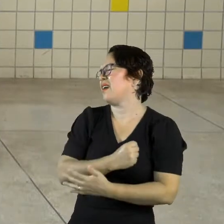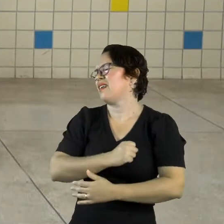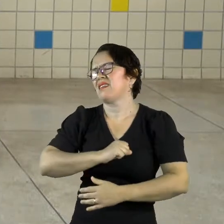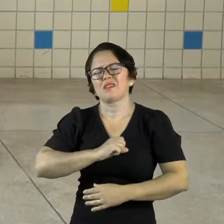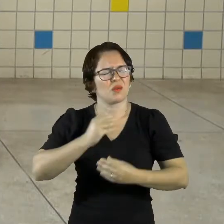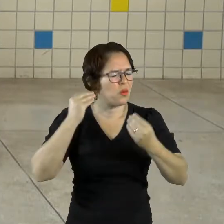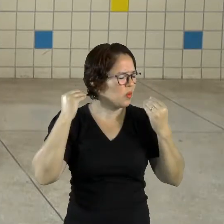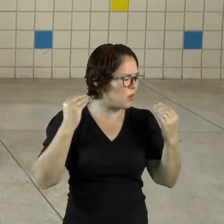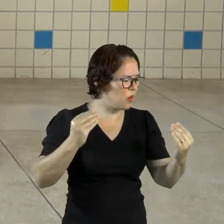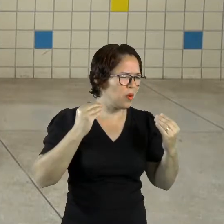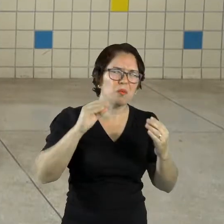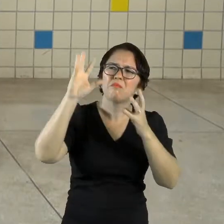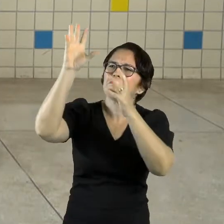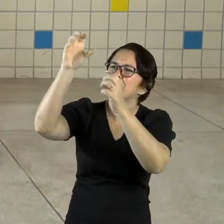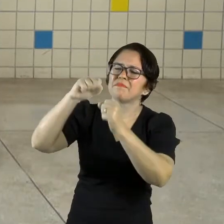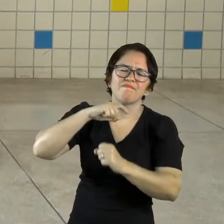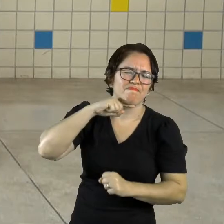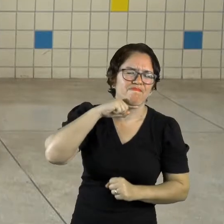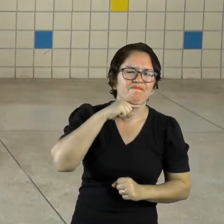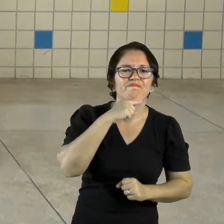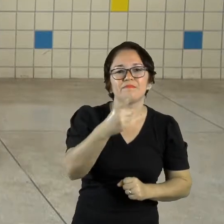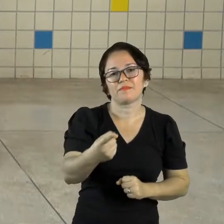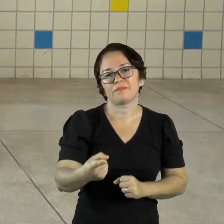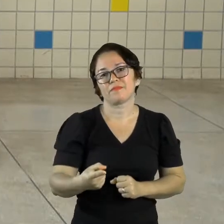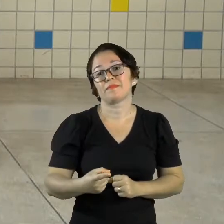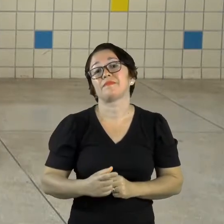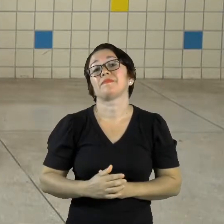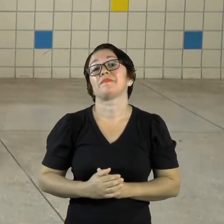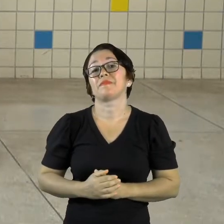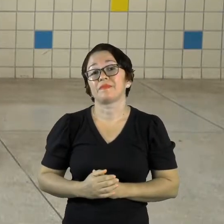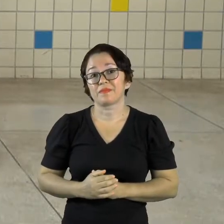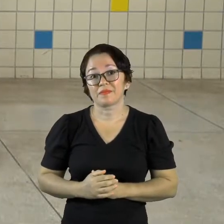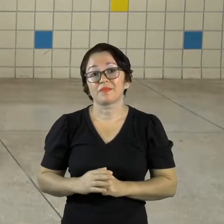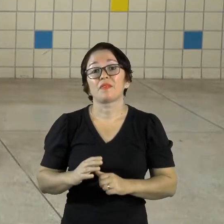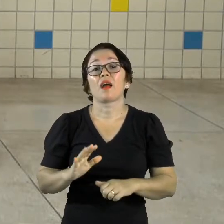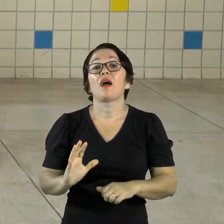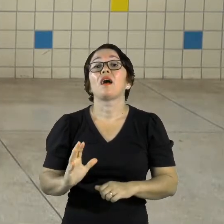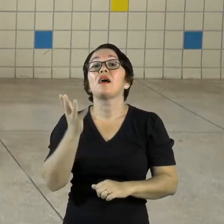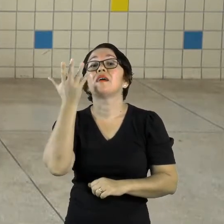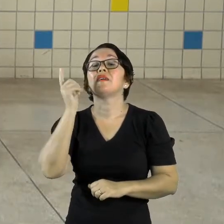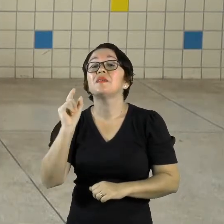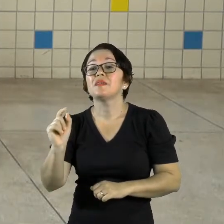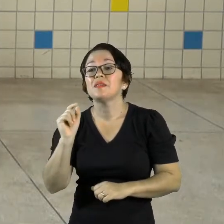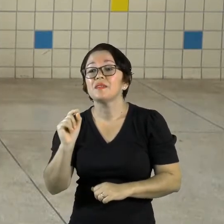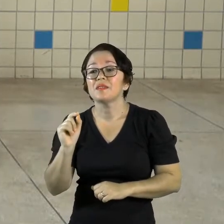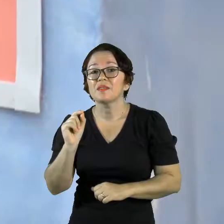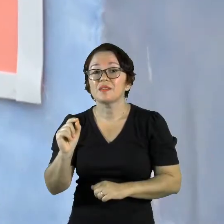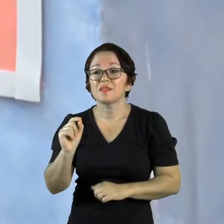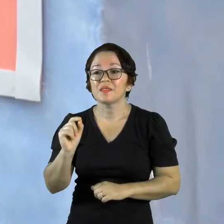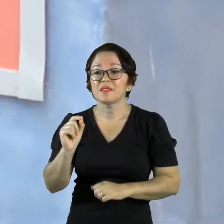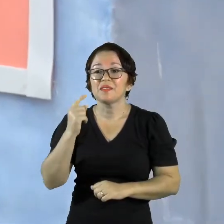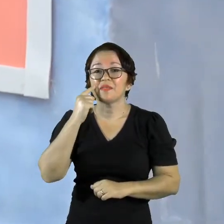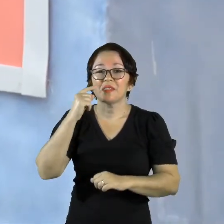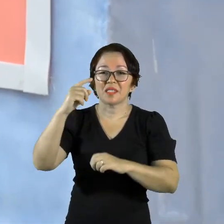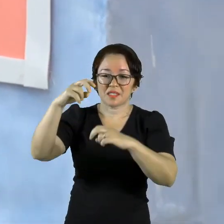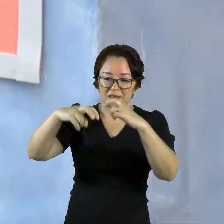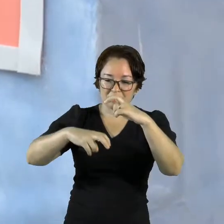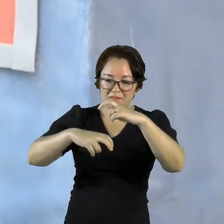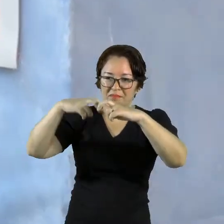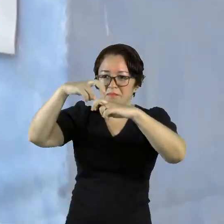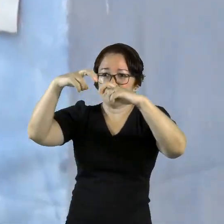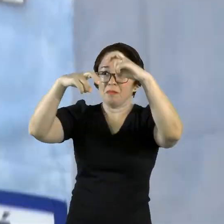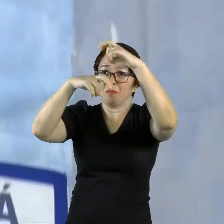conseguimos pegar o bolo! Nesse momento, eles começaram a desequilibrar.